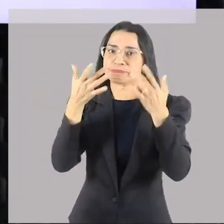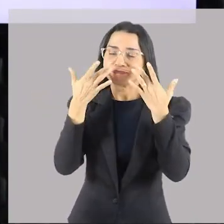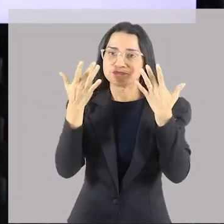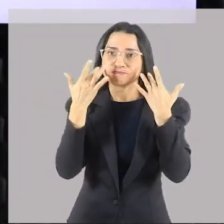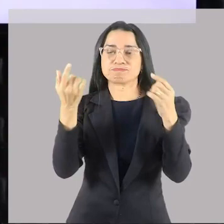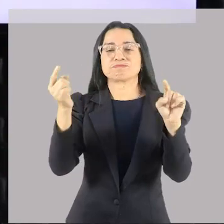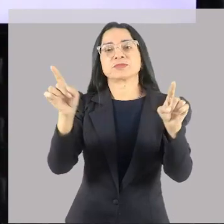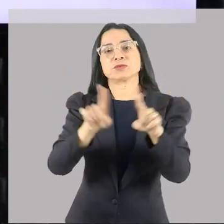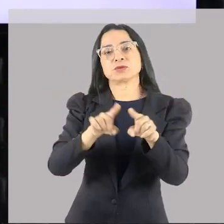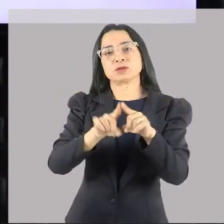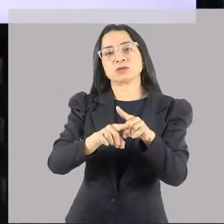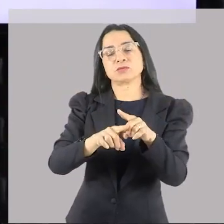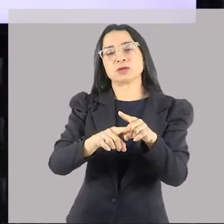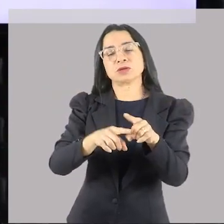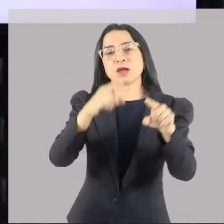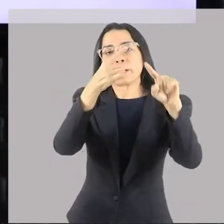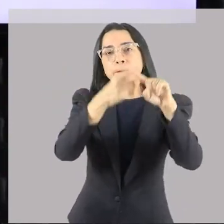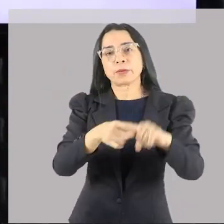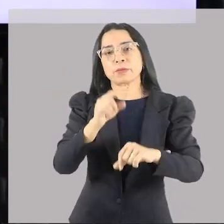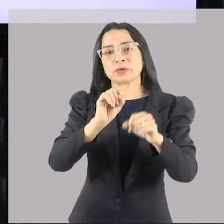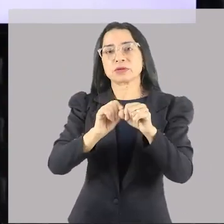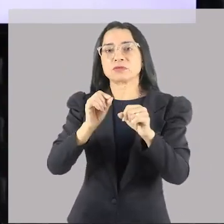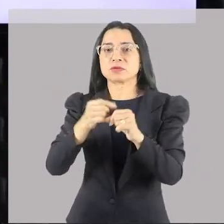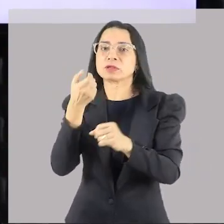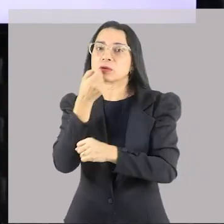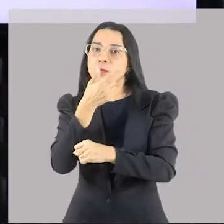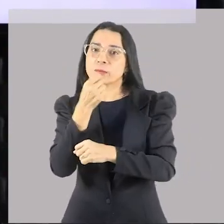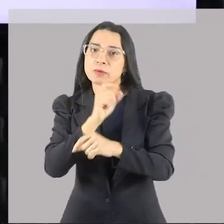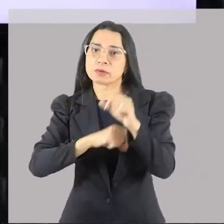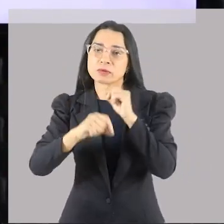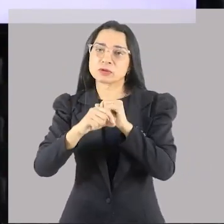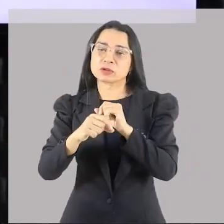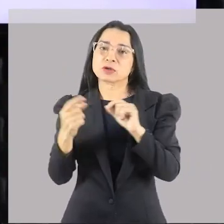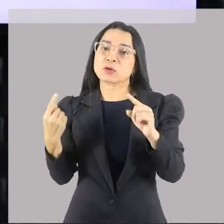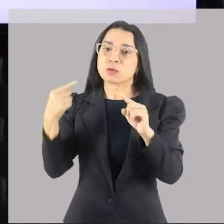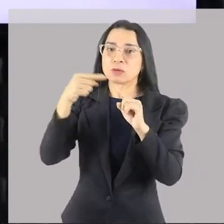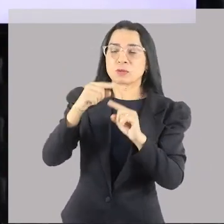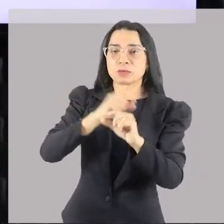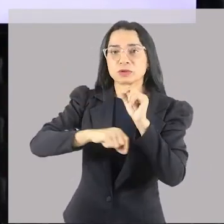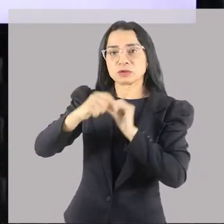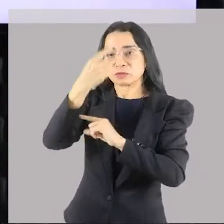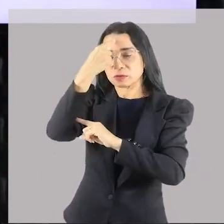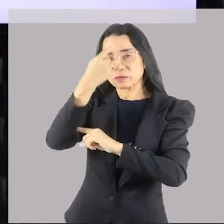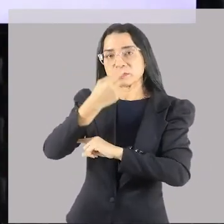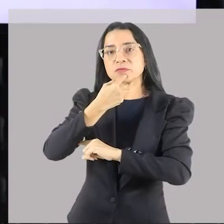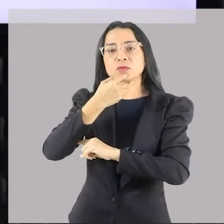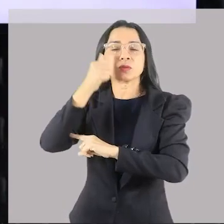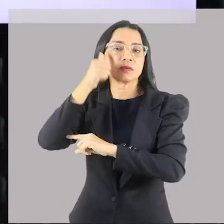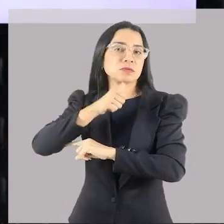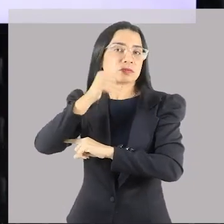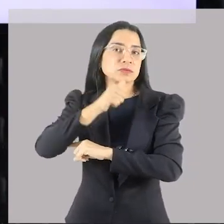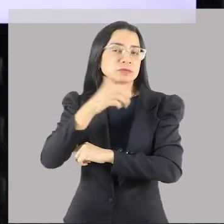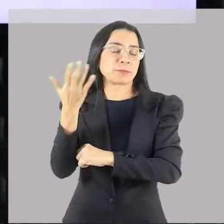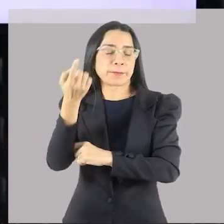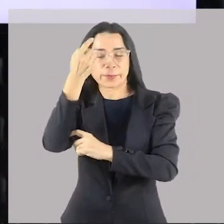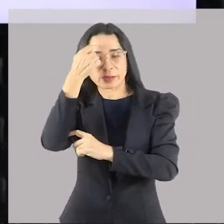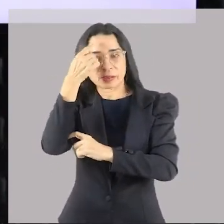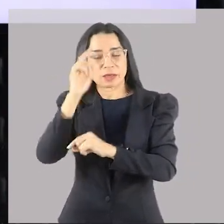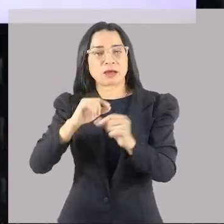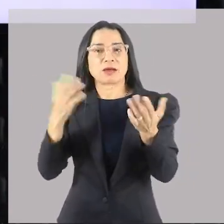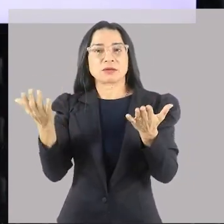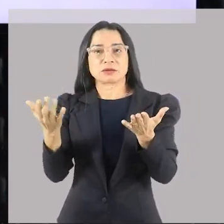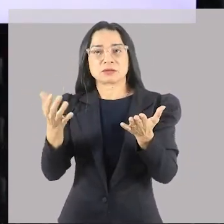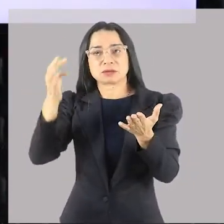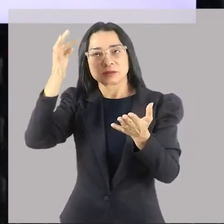e também proibidas de fazer comédia. Por quê? Porque a comédia tinha como alvo também a figura feminina. Então, ela podia pensar, já que a